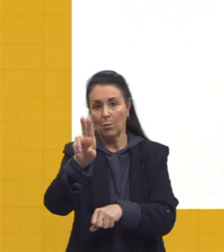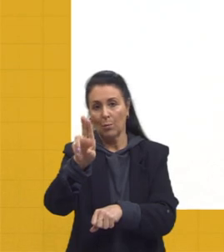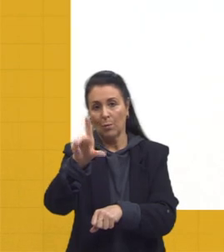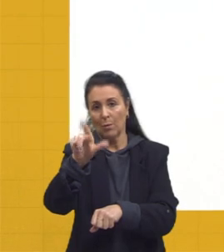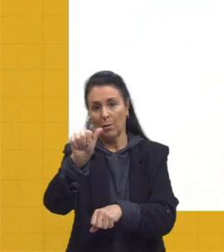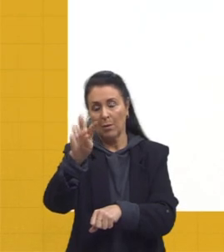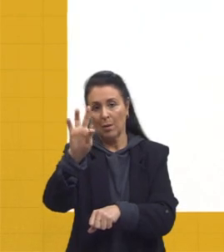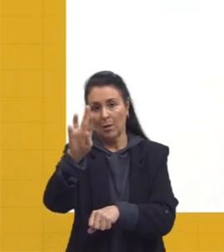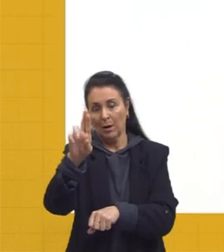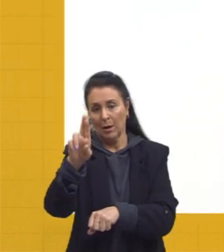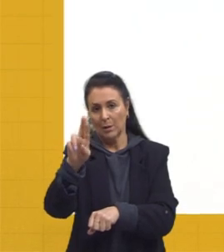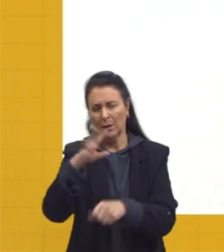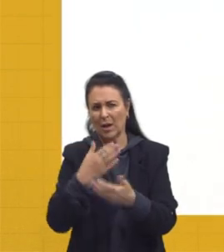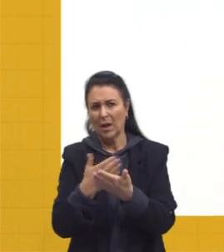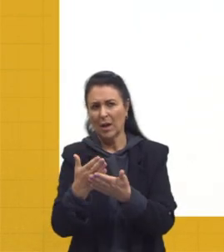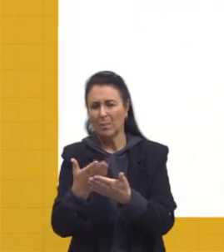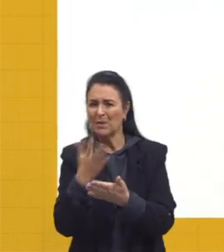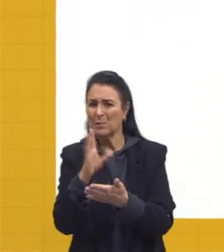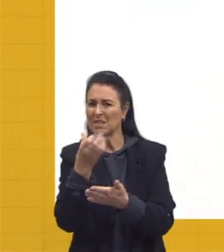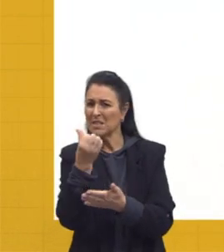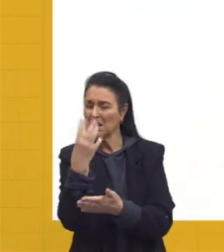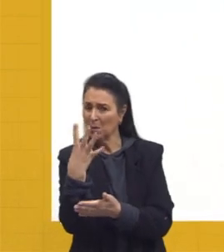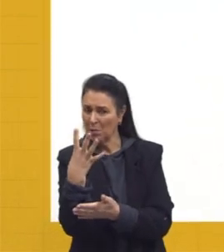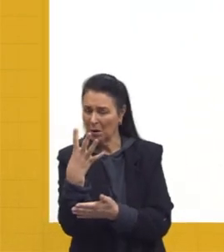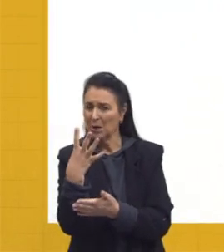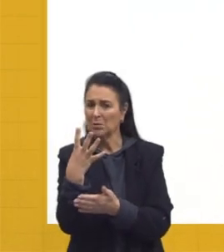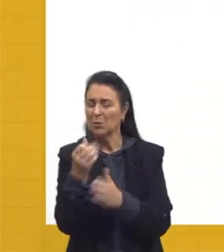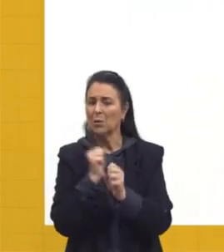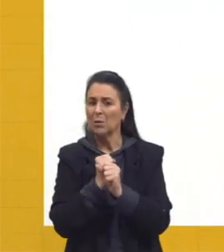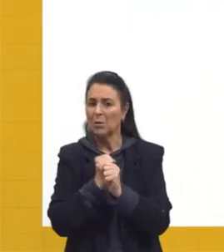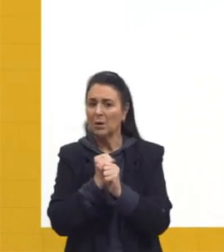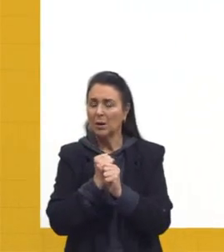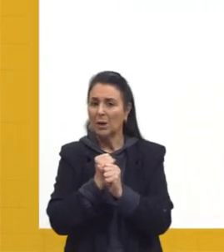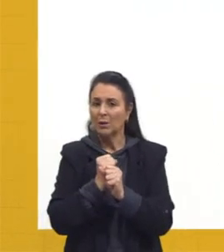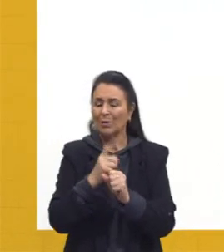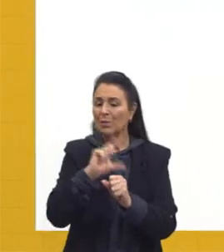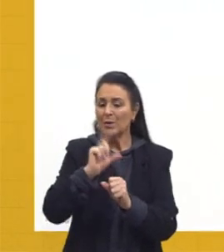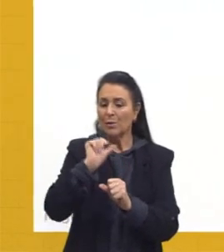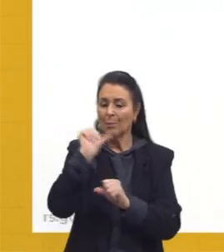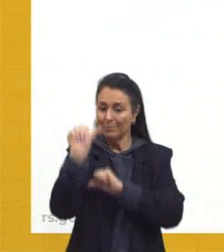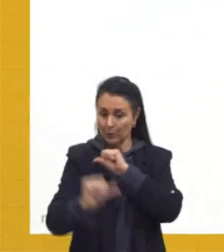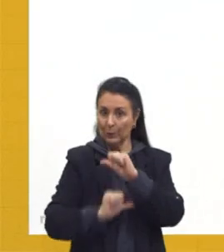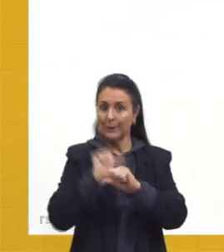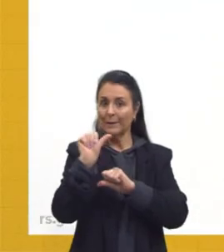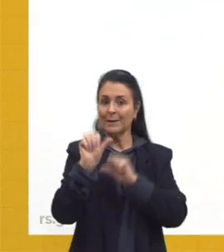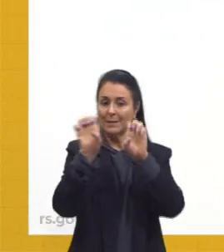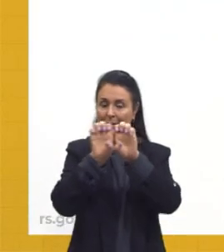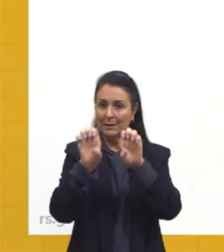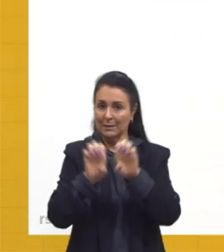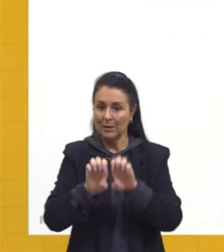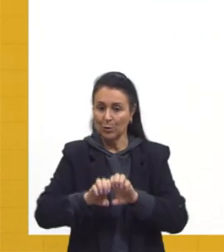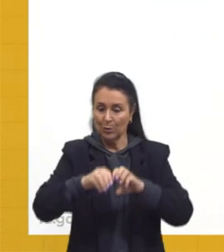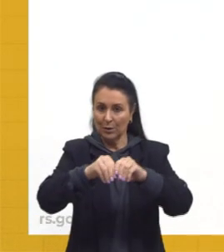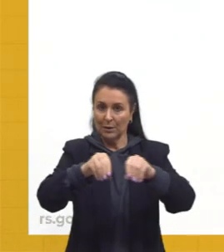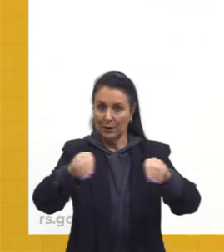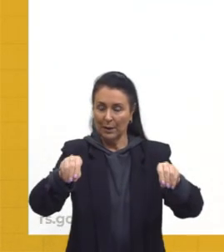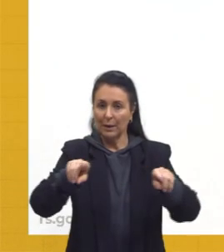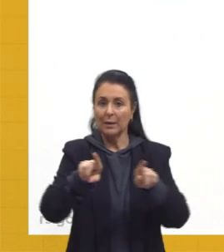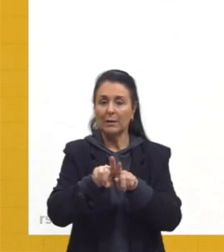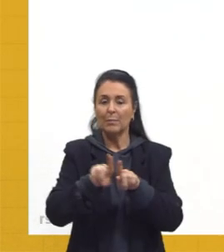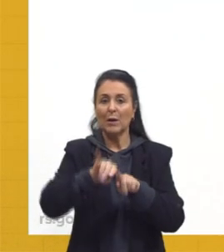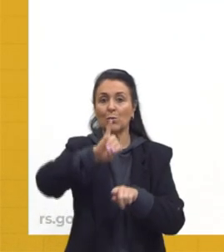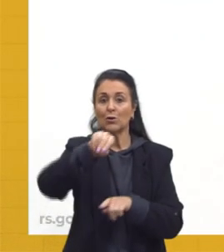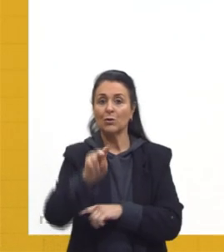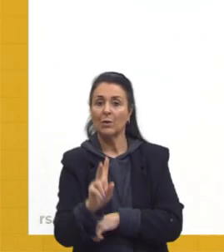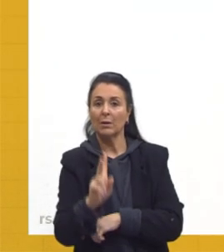nós começamos a ter os debates relacionados a isso. Não necessariamente só a reforma agrária, mas ele chama, né? O Juscelino Kubitschek começa